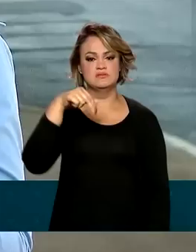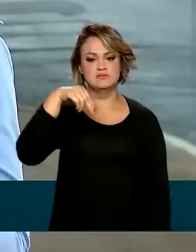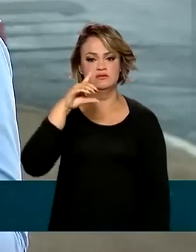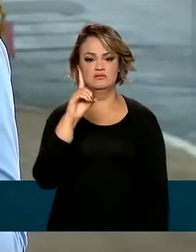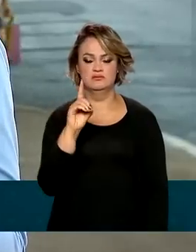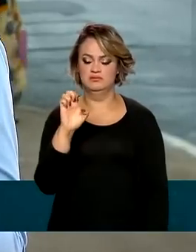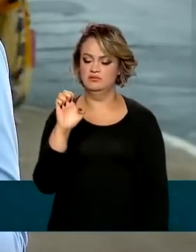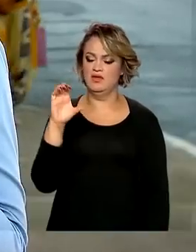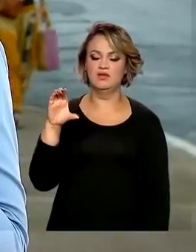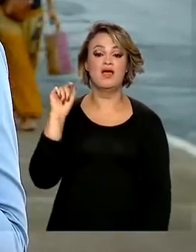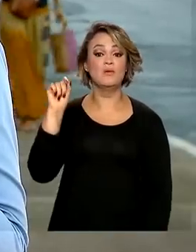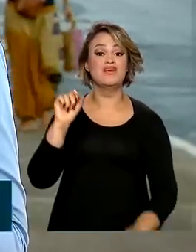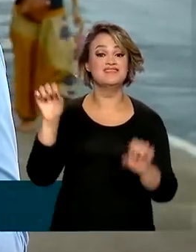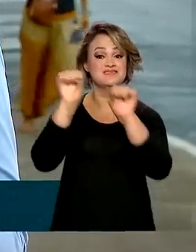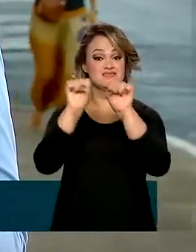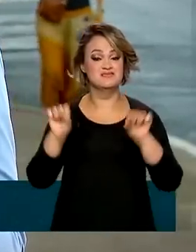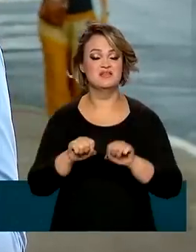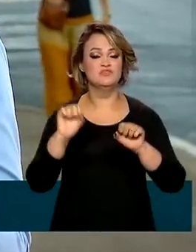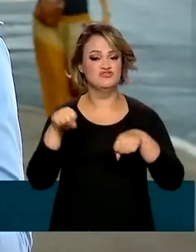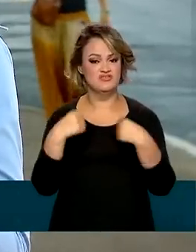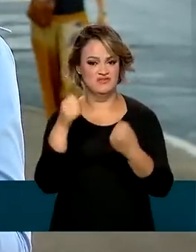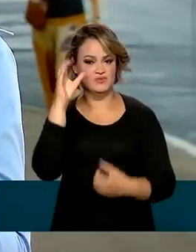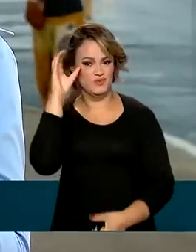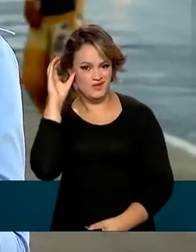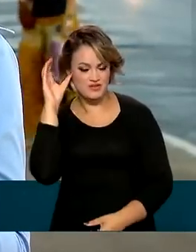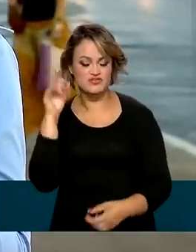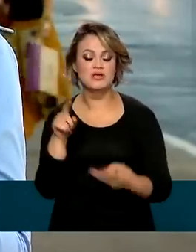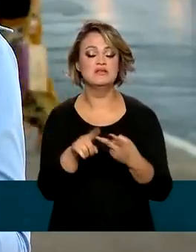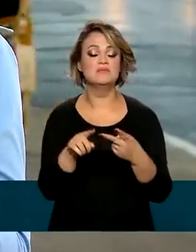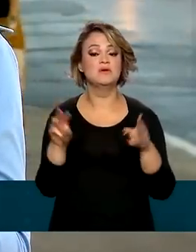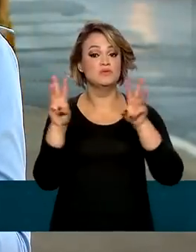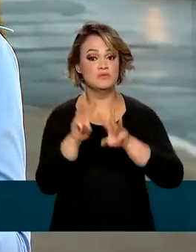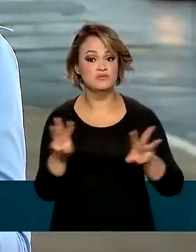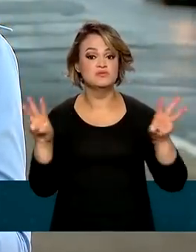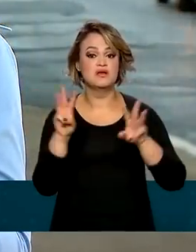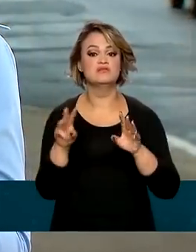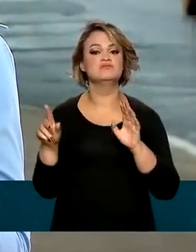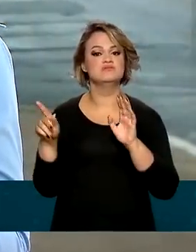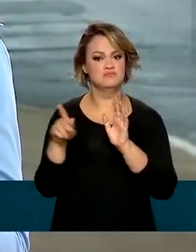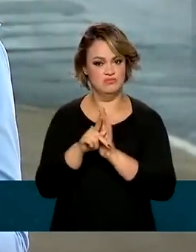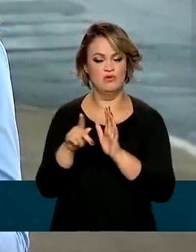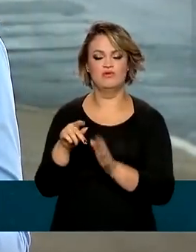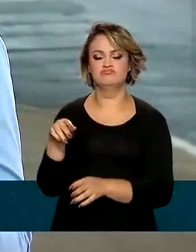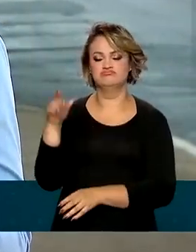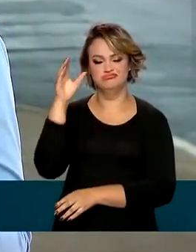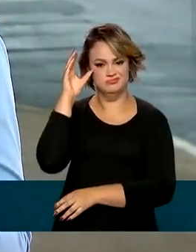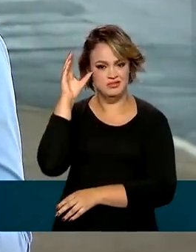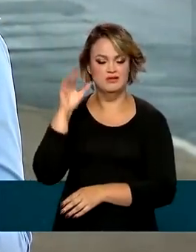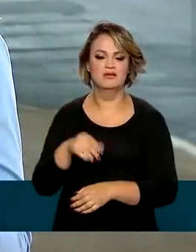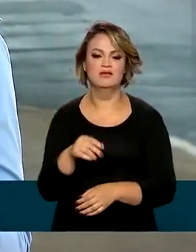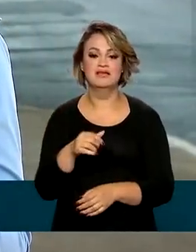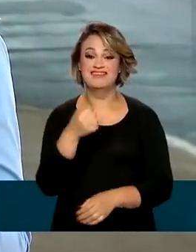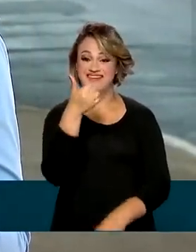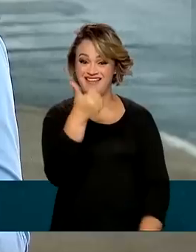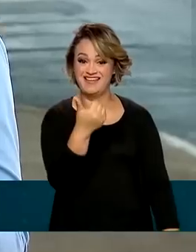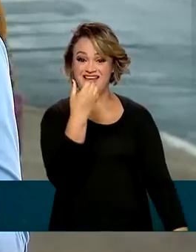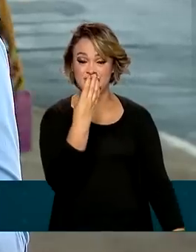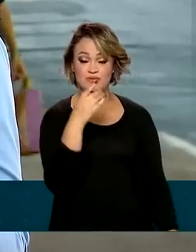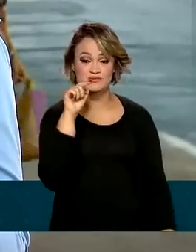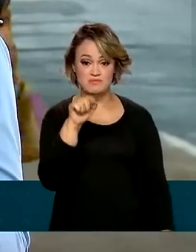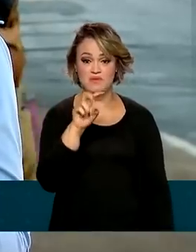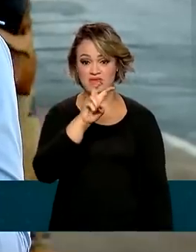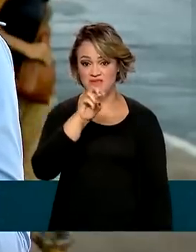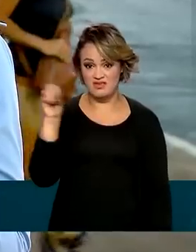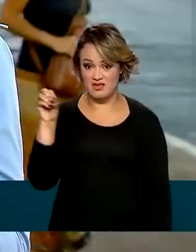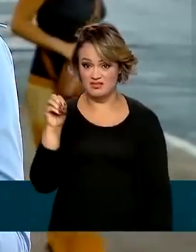Nacional de Informações de Defesa do Consumidor e no portal consumidor.gov.br. Foram mais de 14 mil e